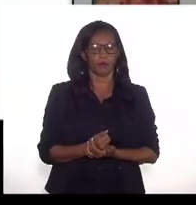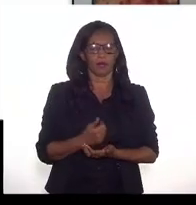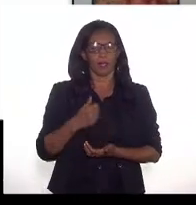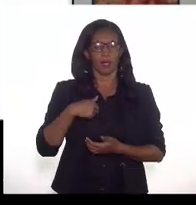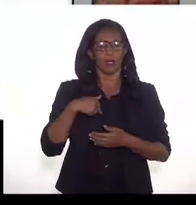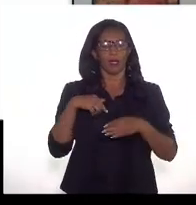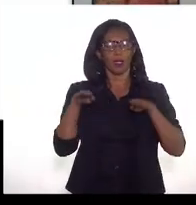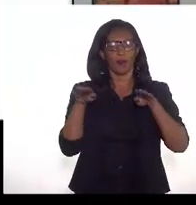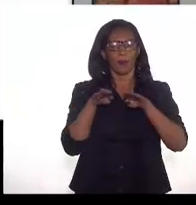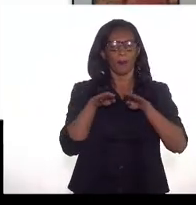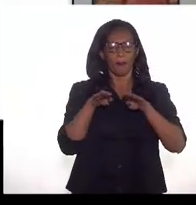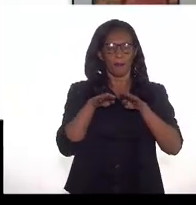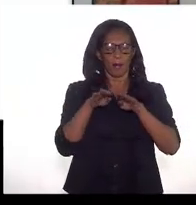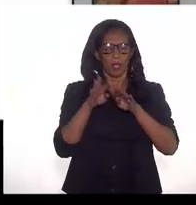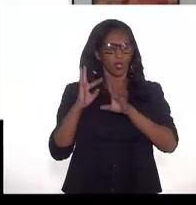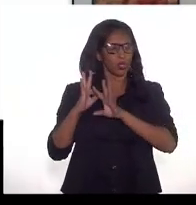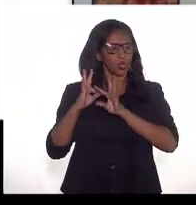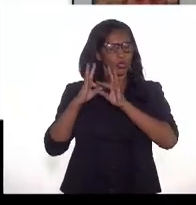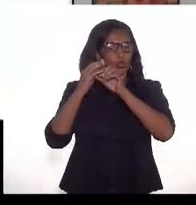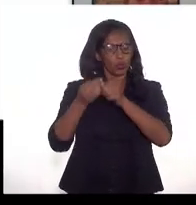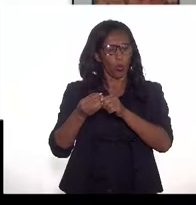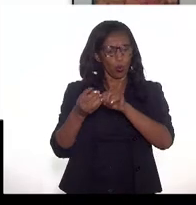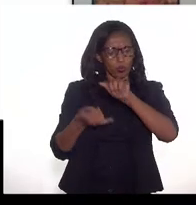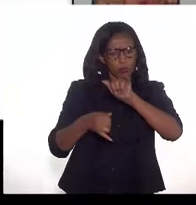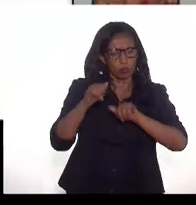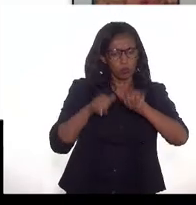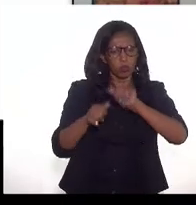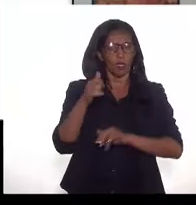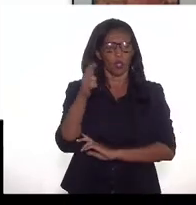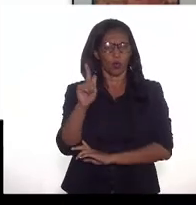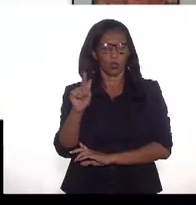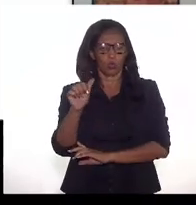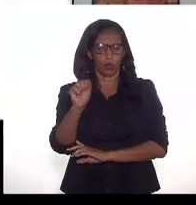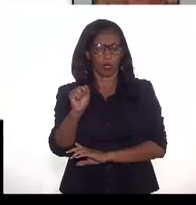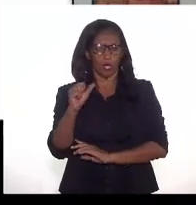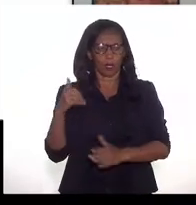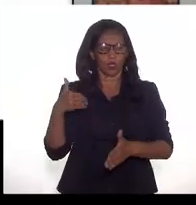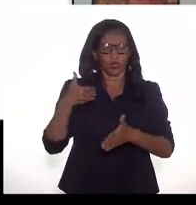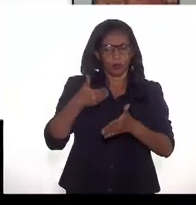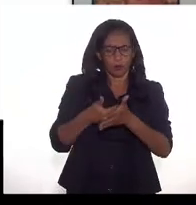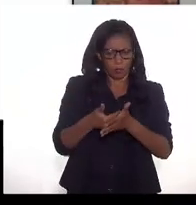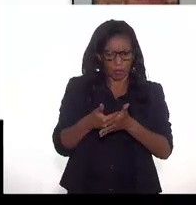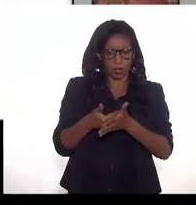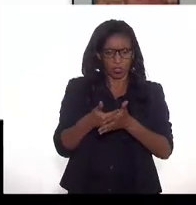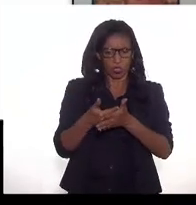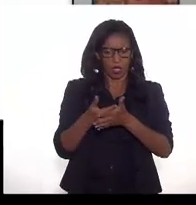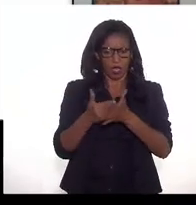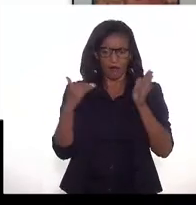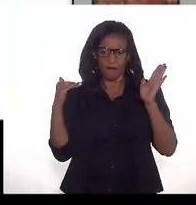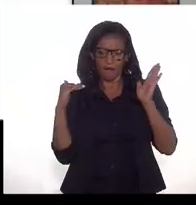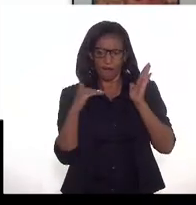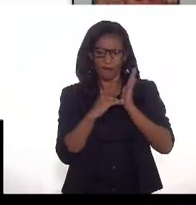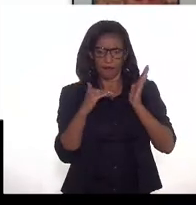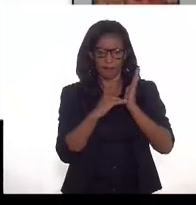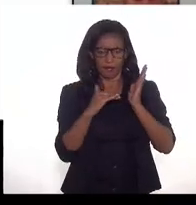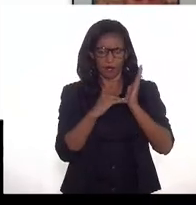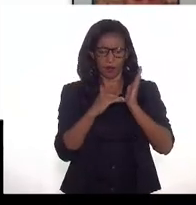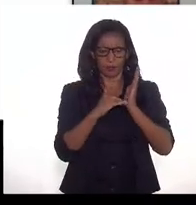ponderada de cada um desses componentes dos gases para chegar em uma composição final do